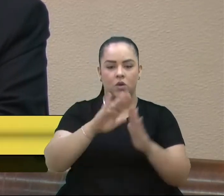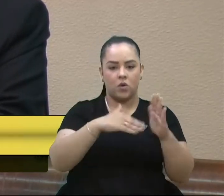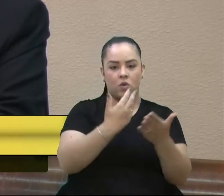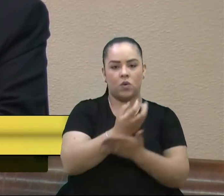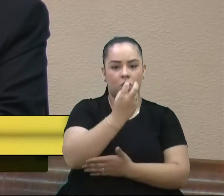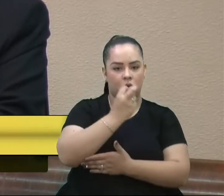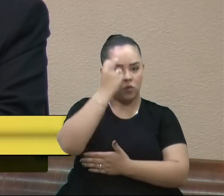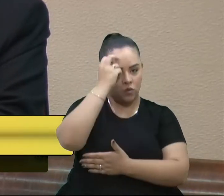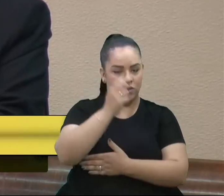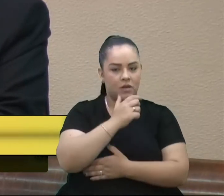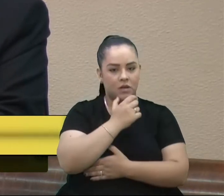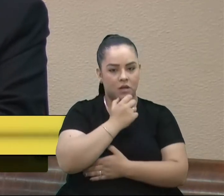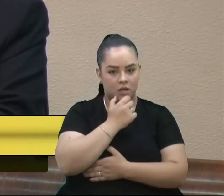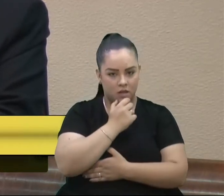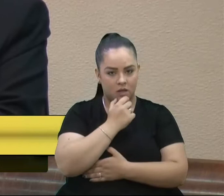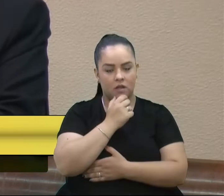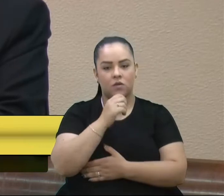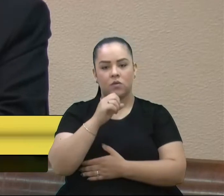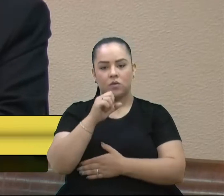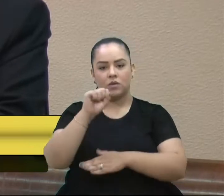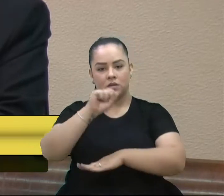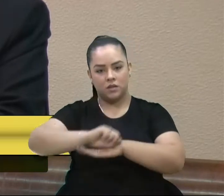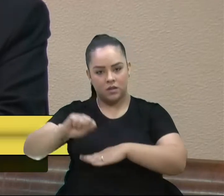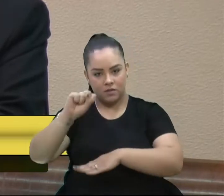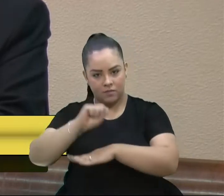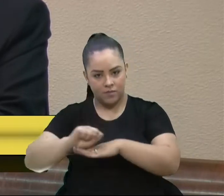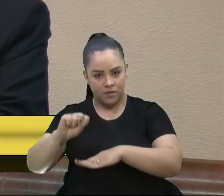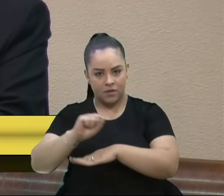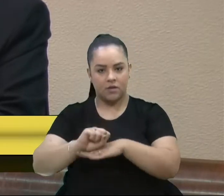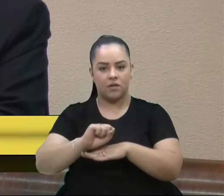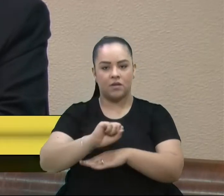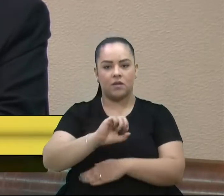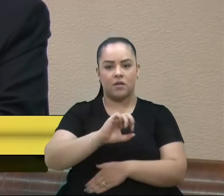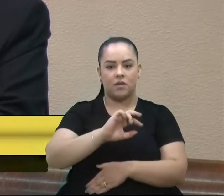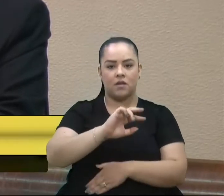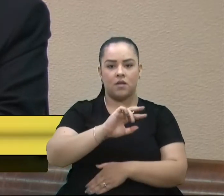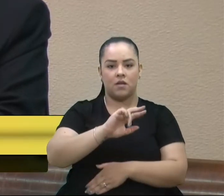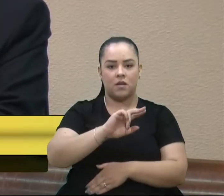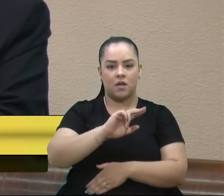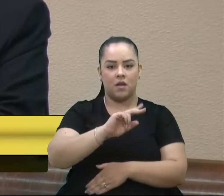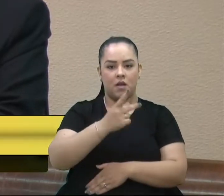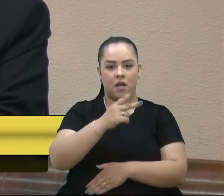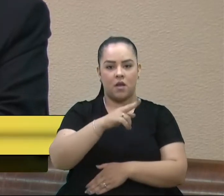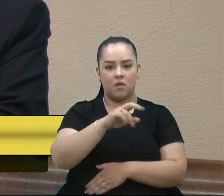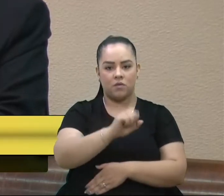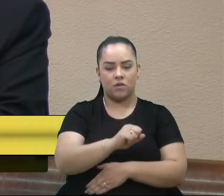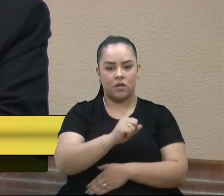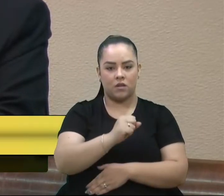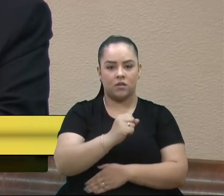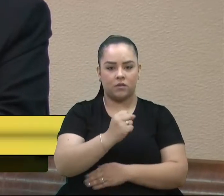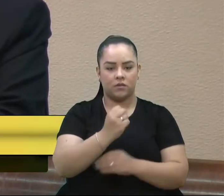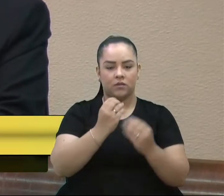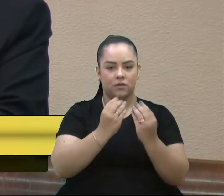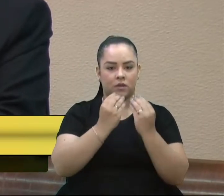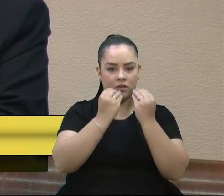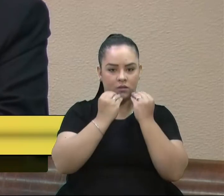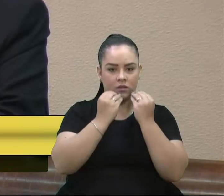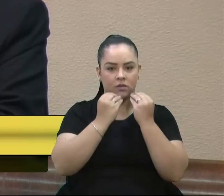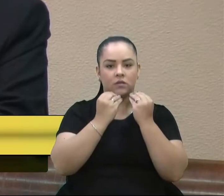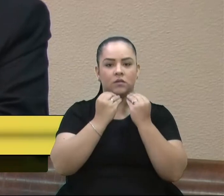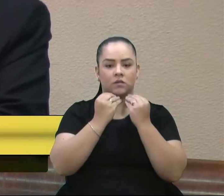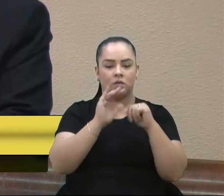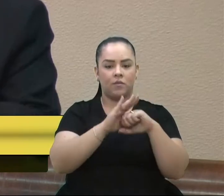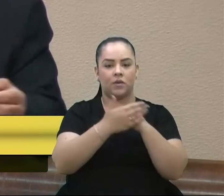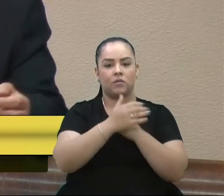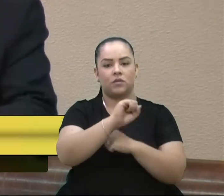Coronel Flores, no Sebrae, a House Hamburgueria BR-116, na Salgado Filho, no bairro